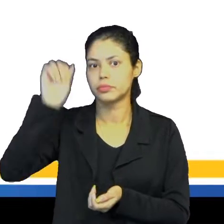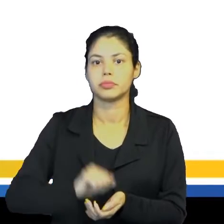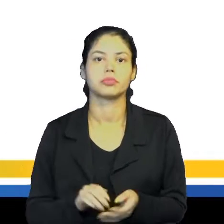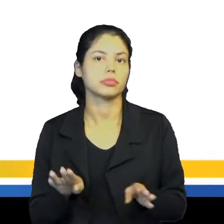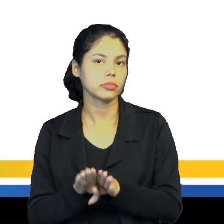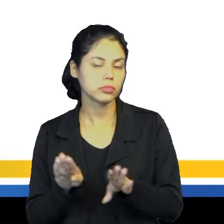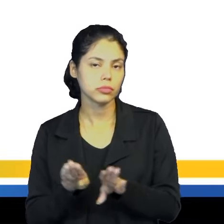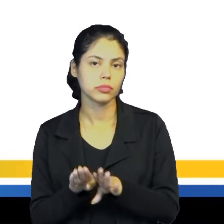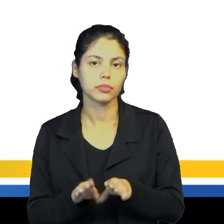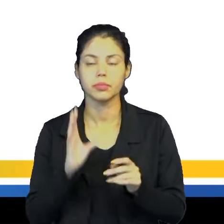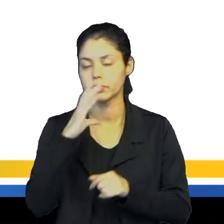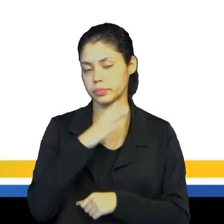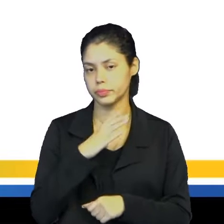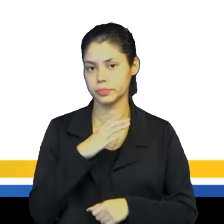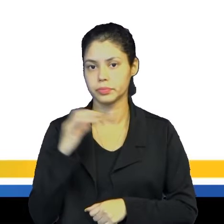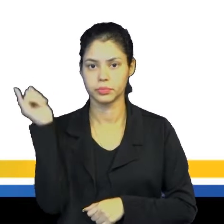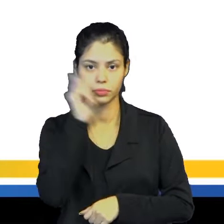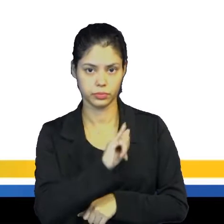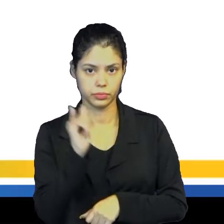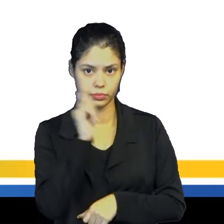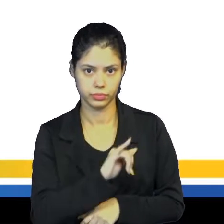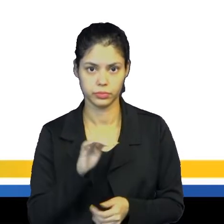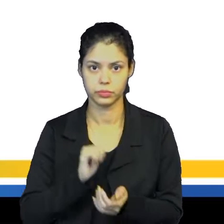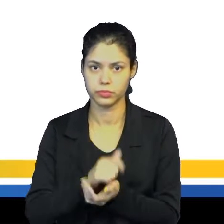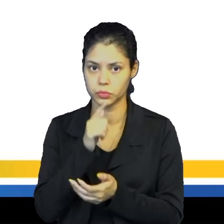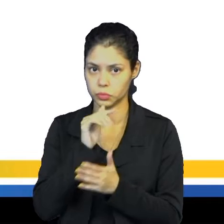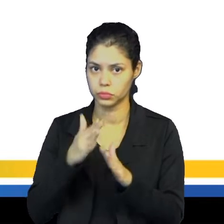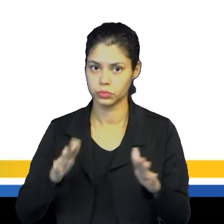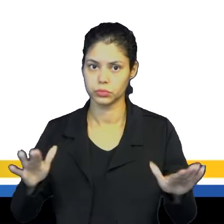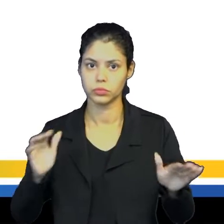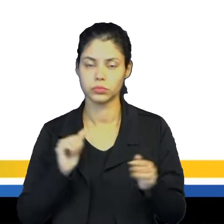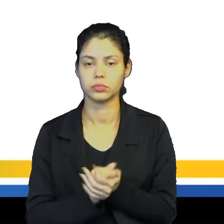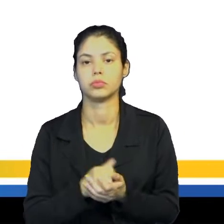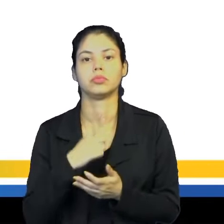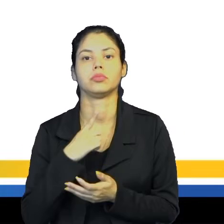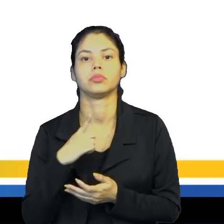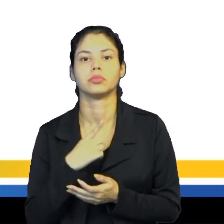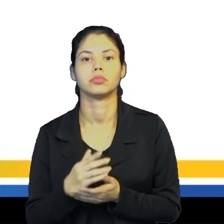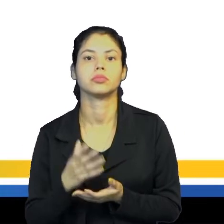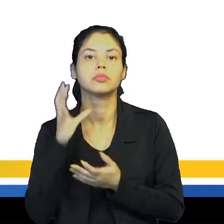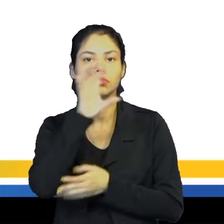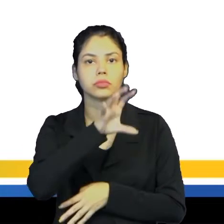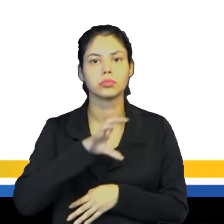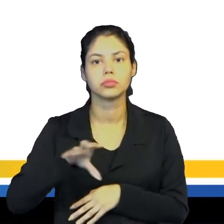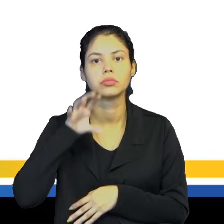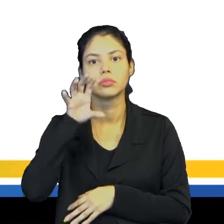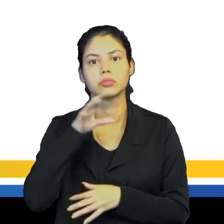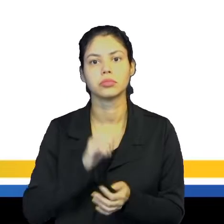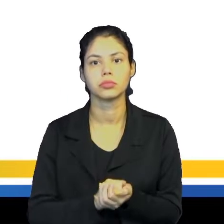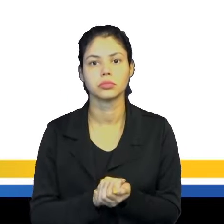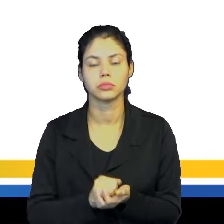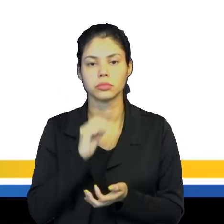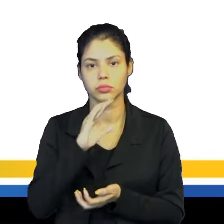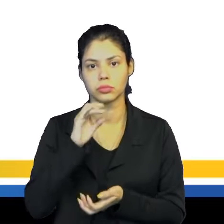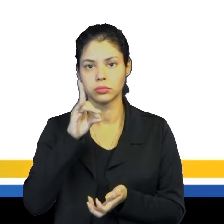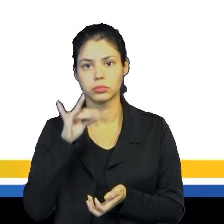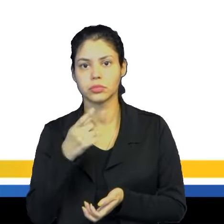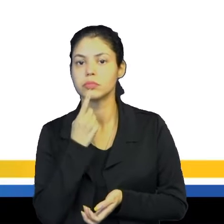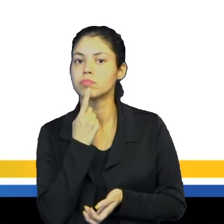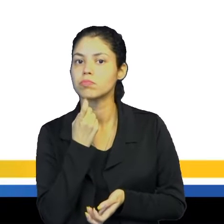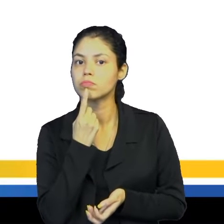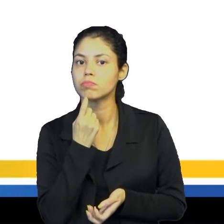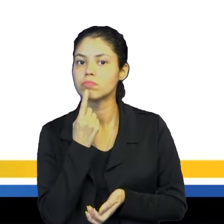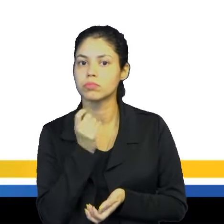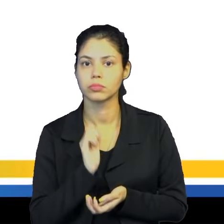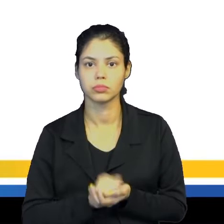Médio e pelas cidades italianas no mar Mediterrâneo. A tem aí no mapa a rota da seda em vermelho